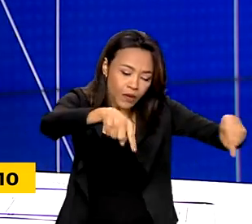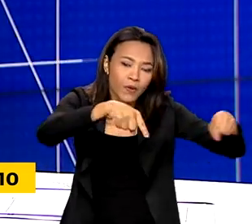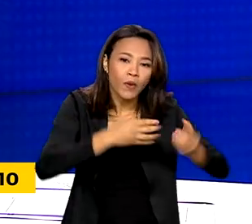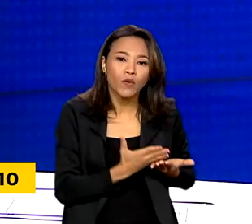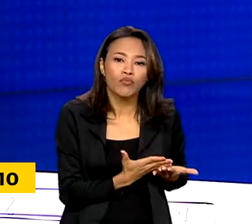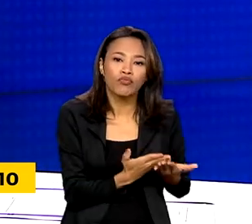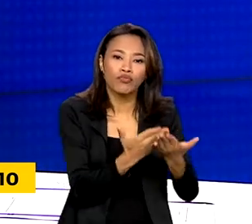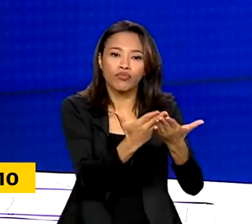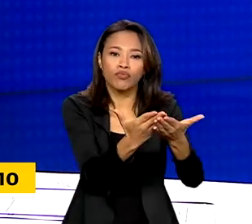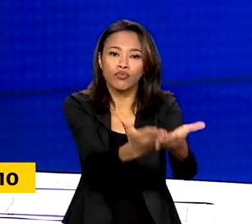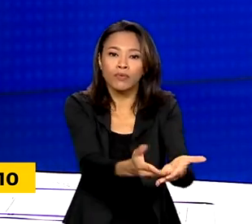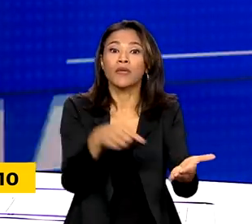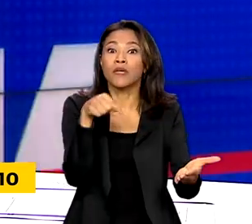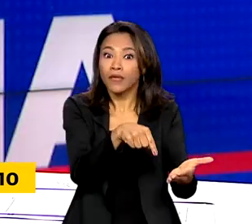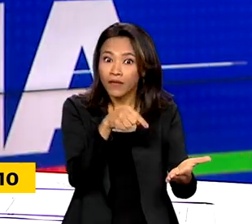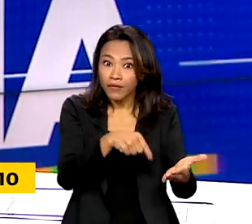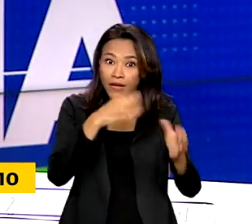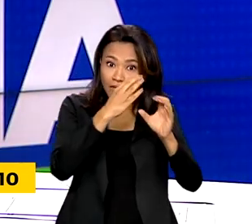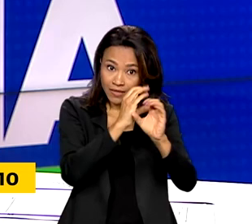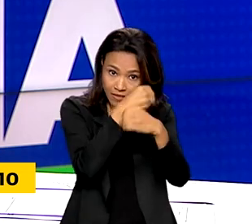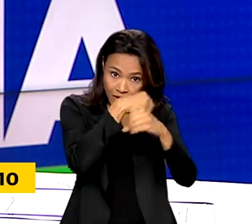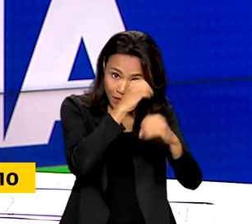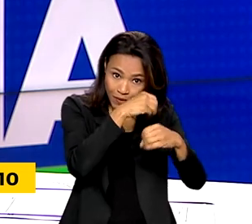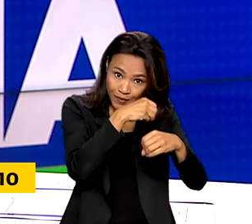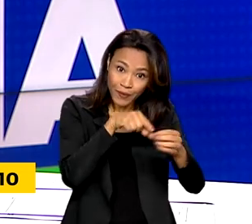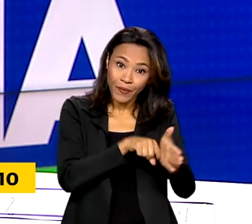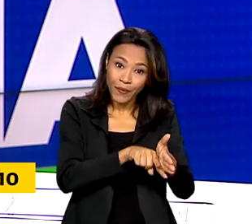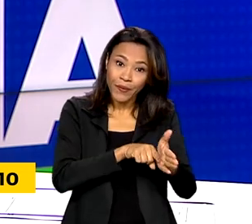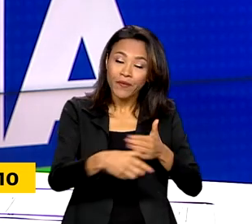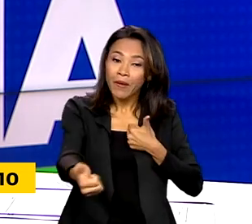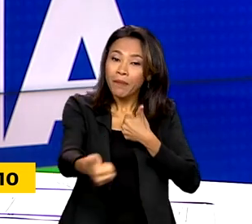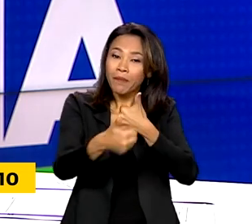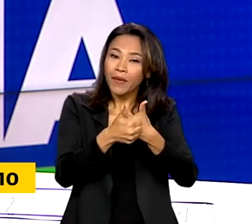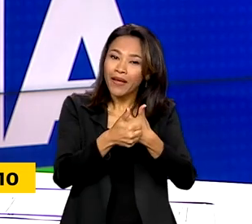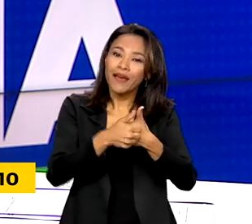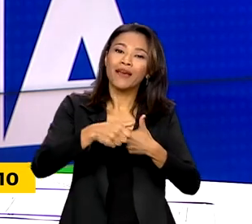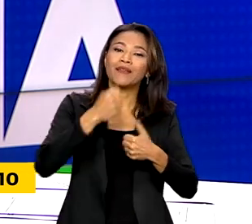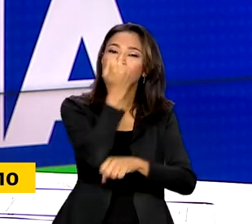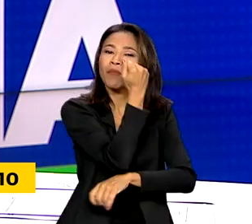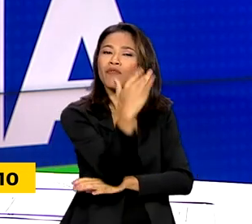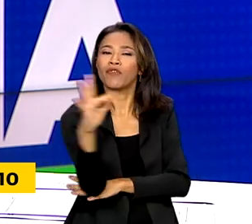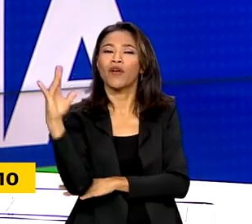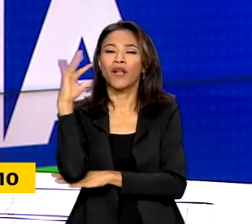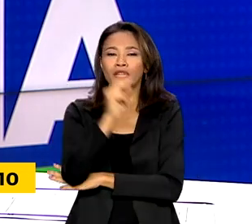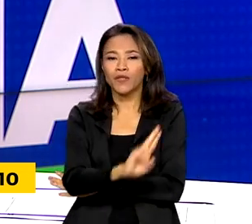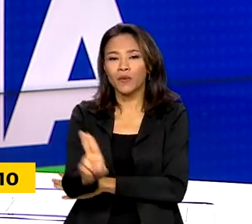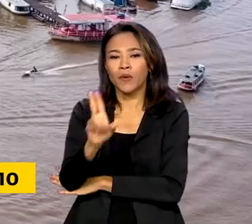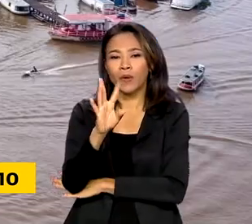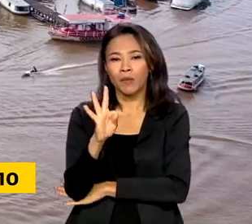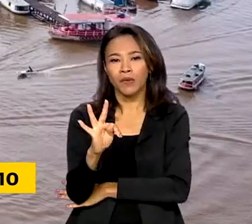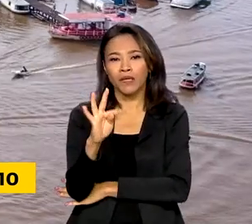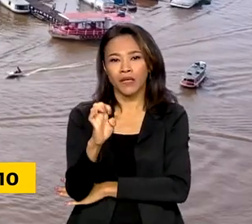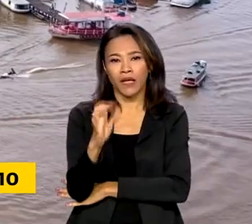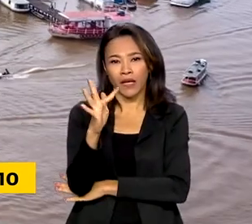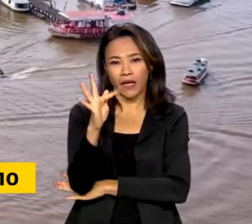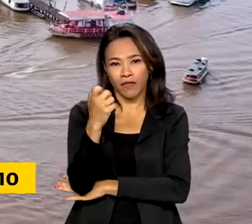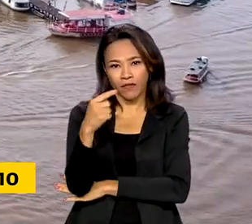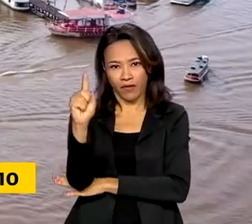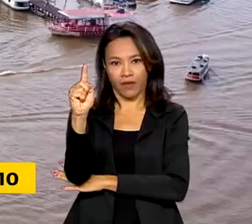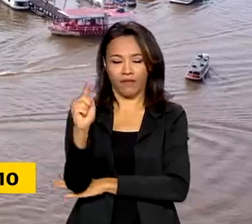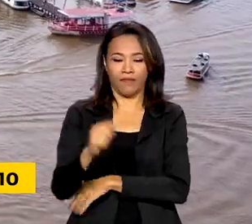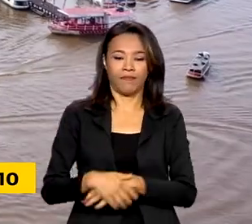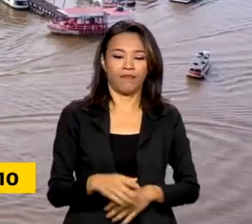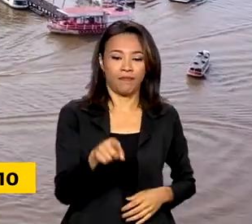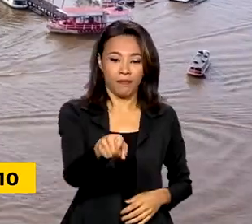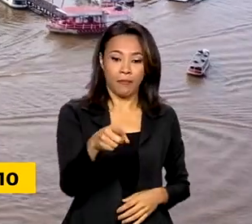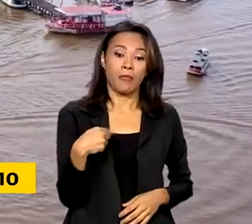conhecimento para a região. O laboratório Samaúma fica próximo à Floresta Nacional de Tefé. Gerar